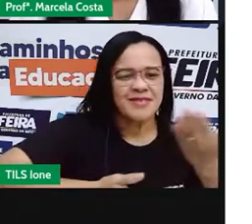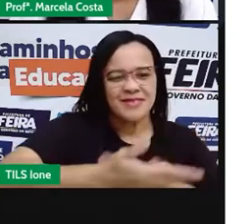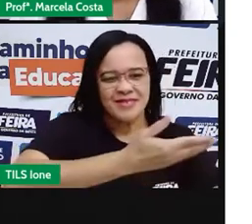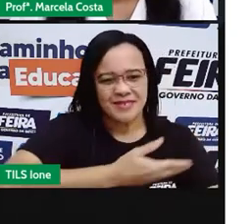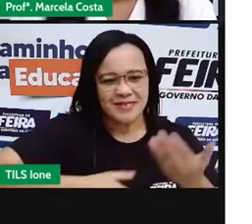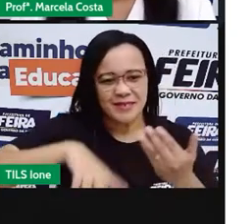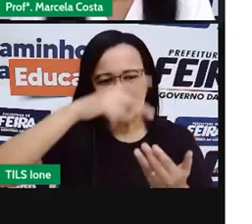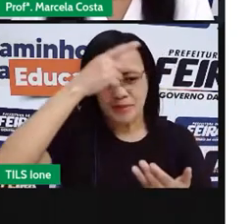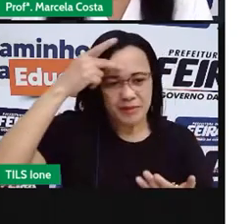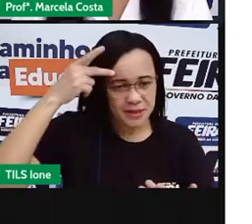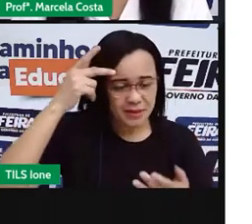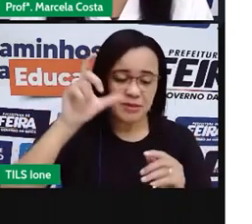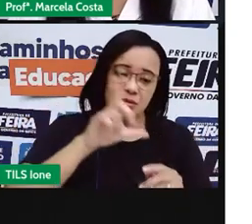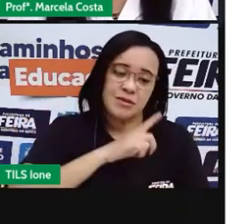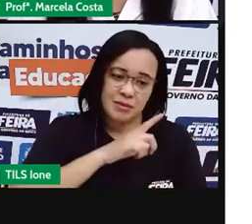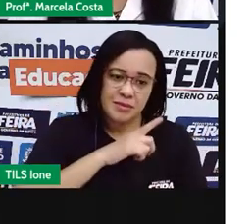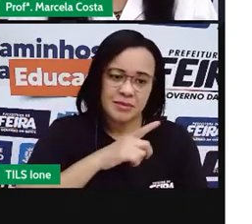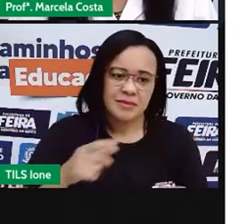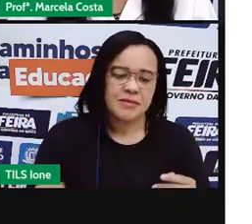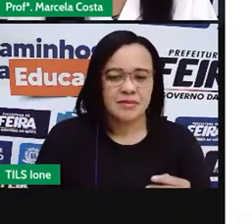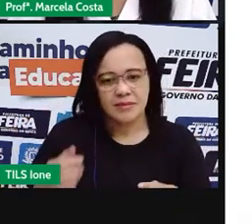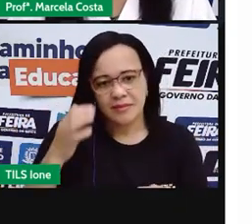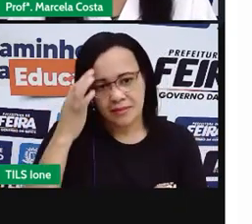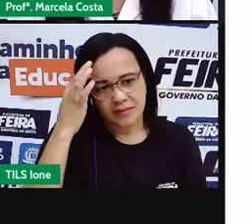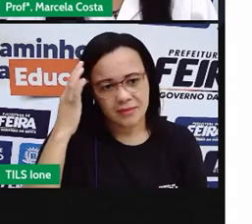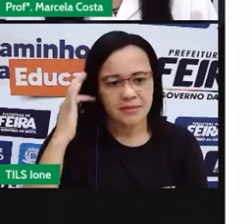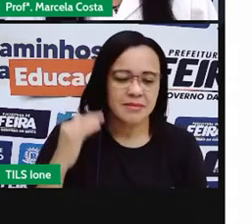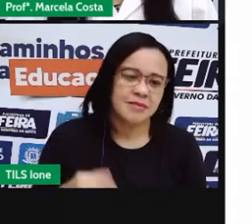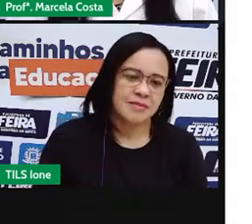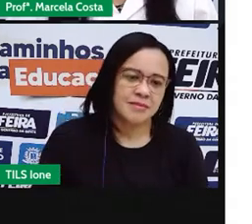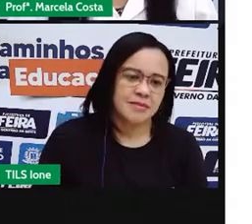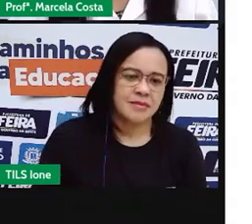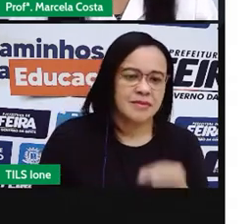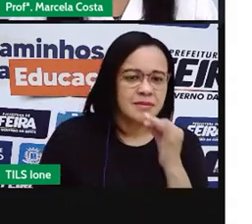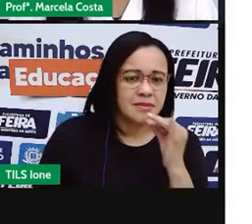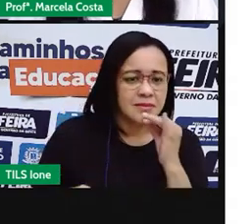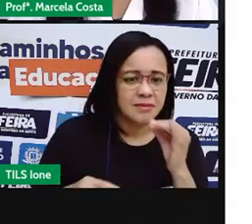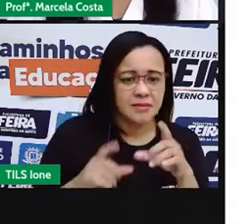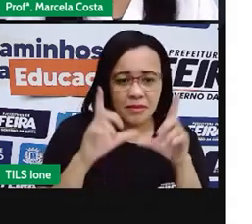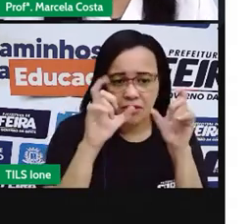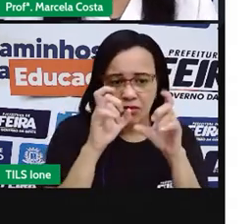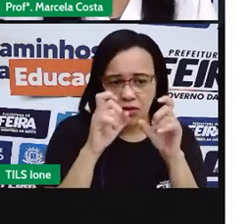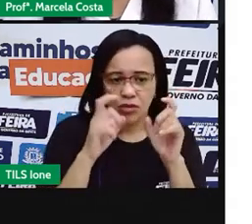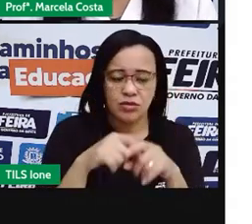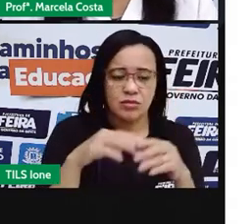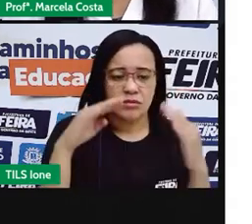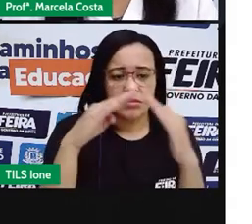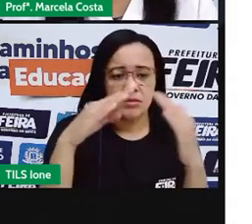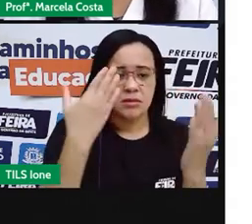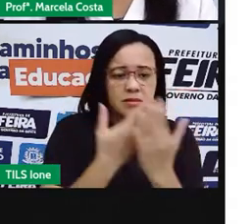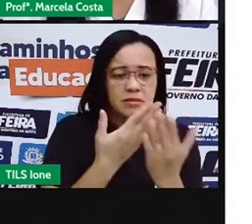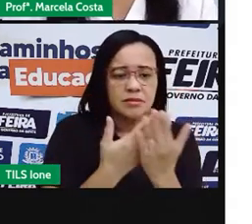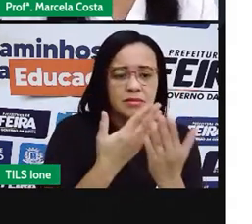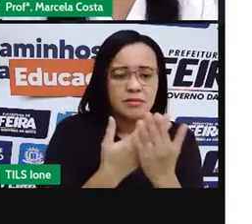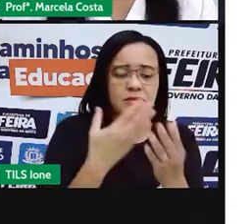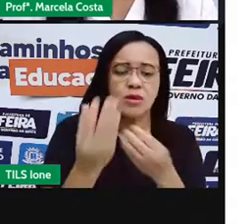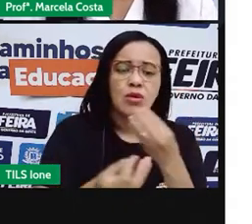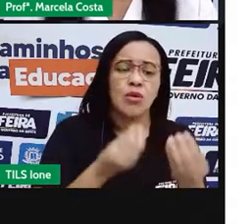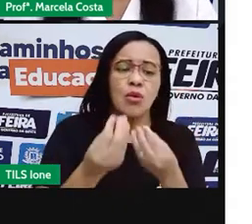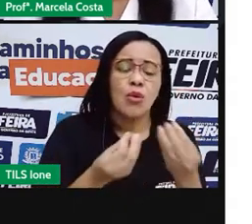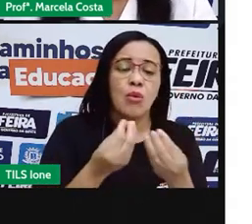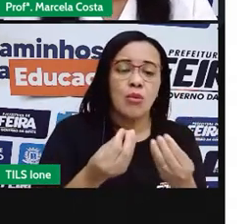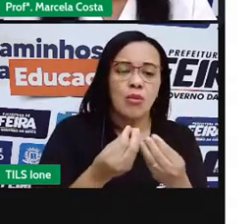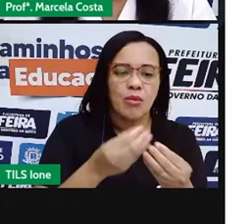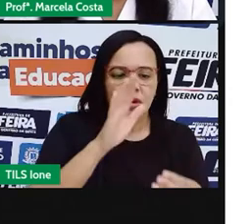A gente vai ter essa outra imagem. Na escola, como é que geralmente as crianças se